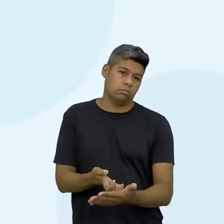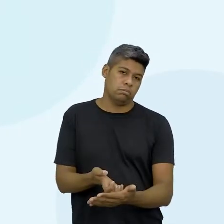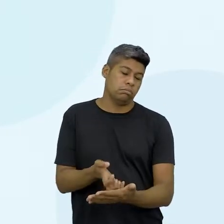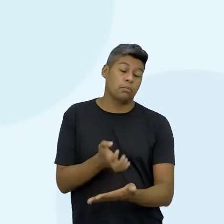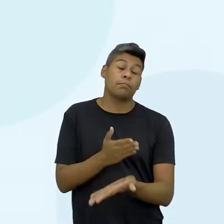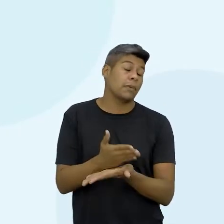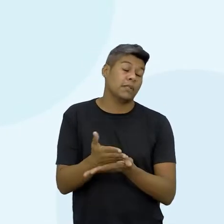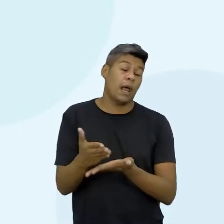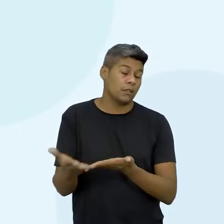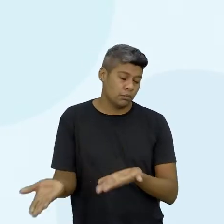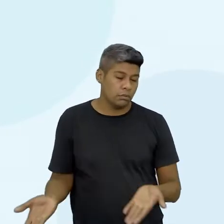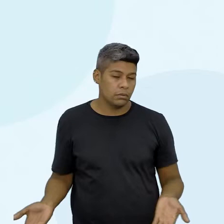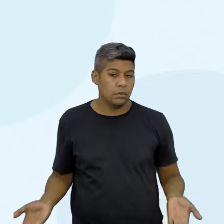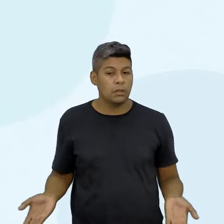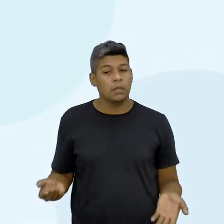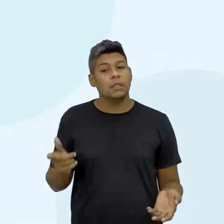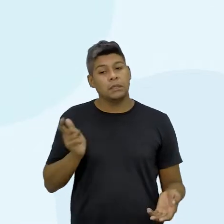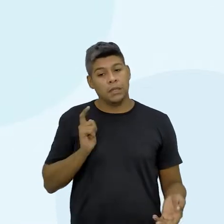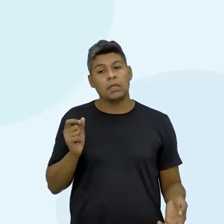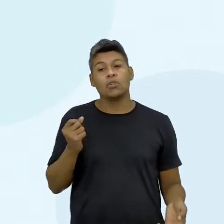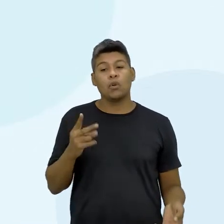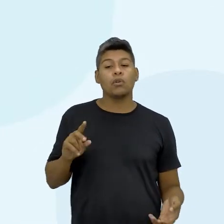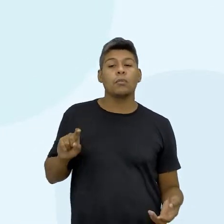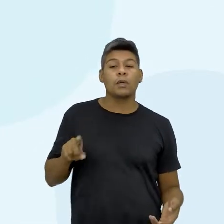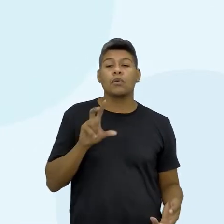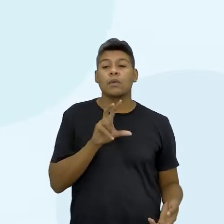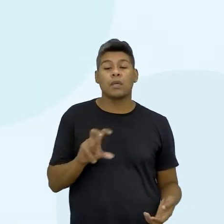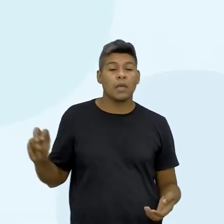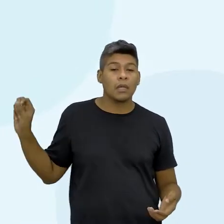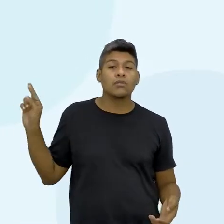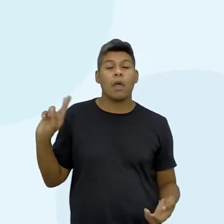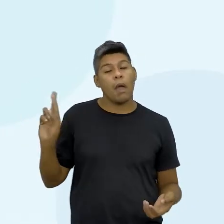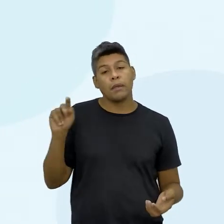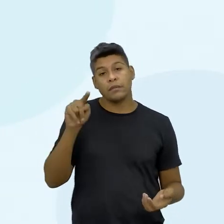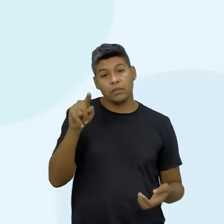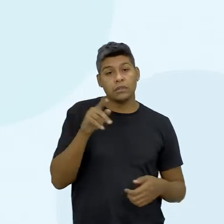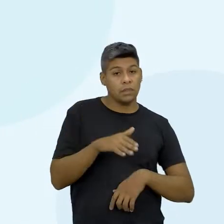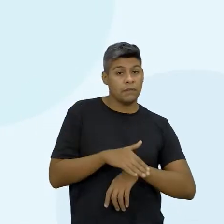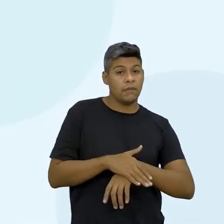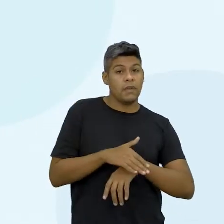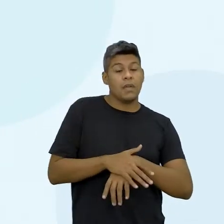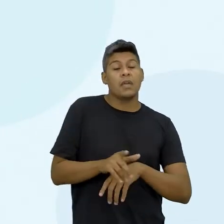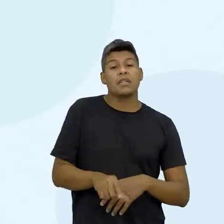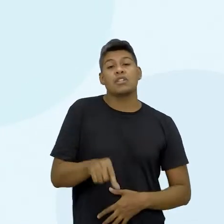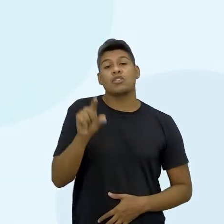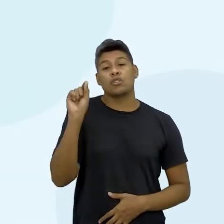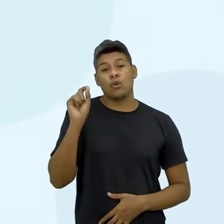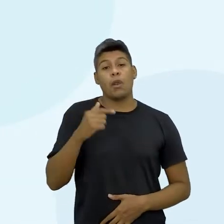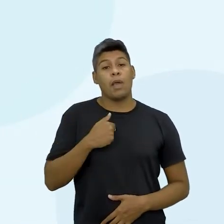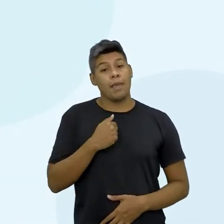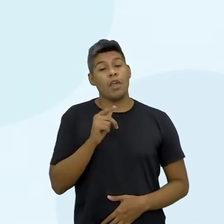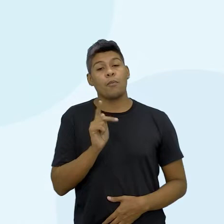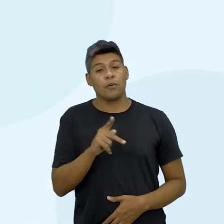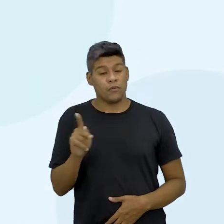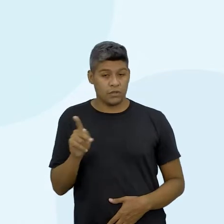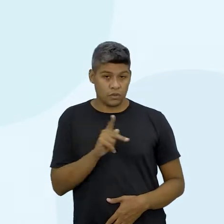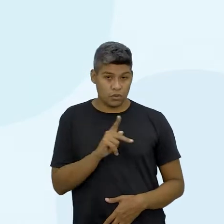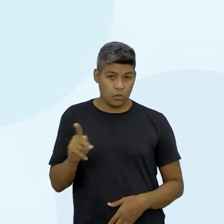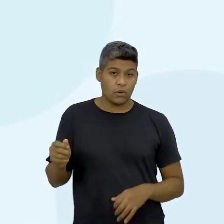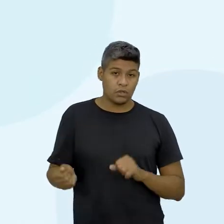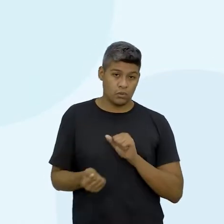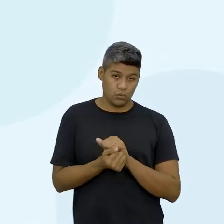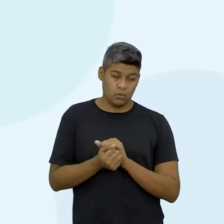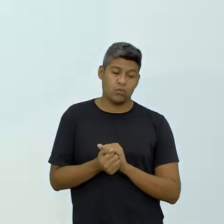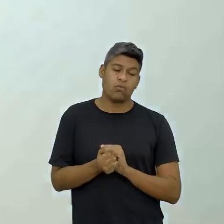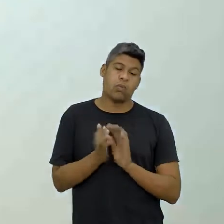.500 reais e tiveram que fazer escolhas. Neste momento aí eu, a professora aí da escola com